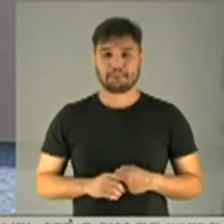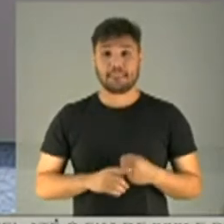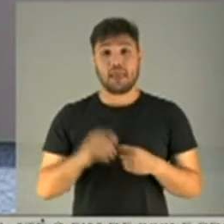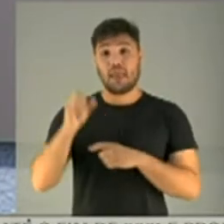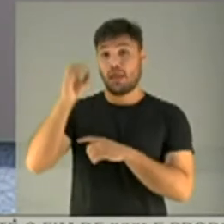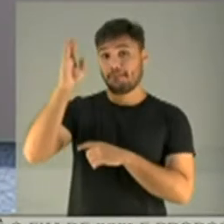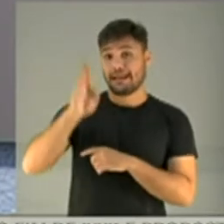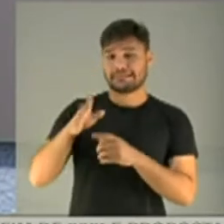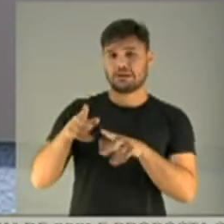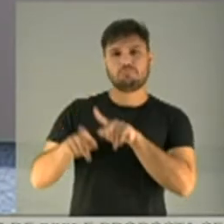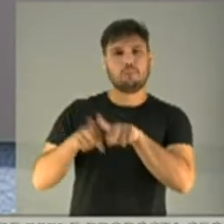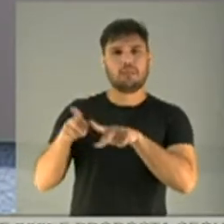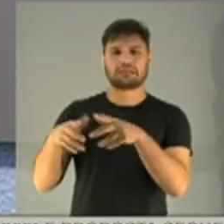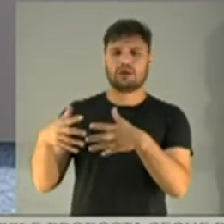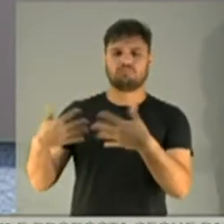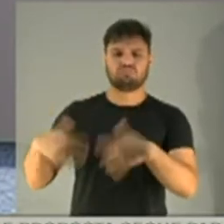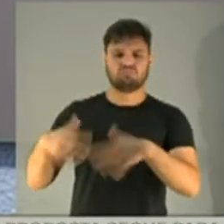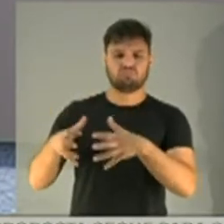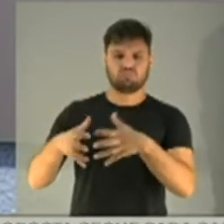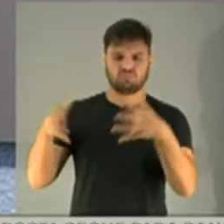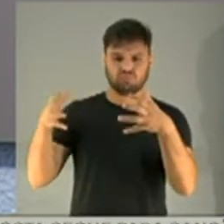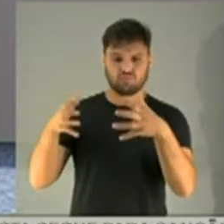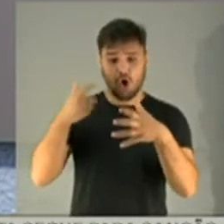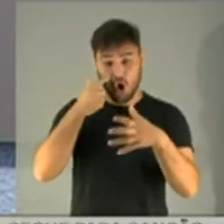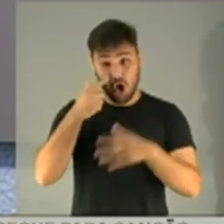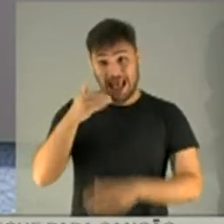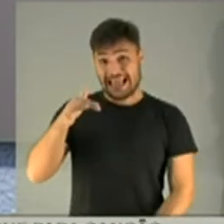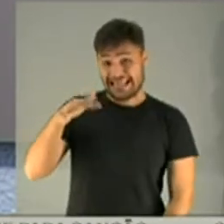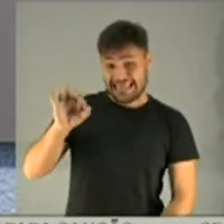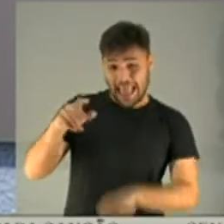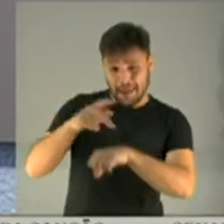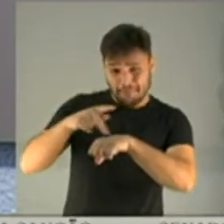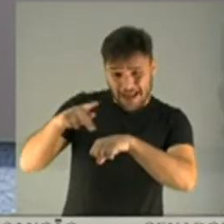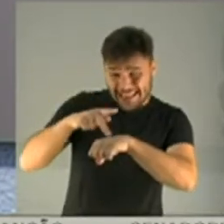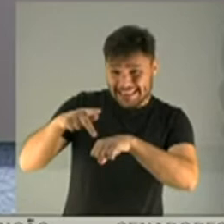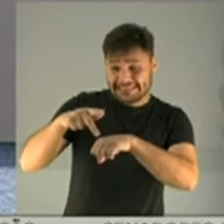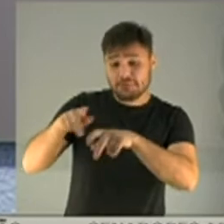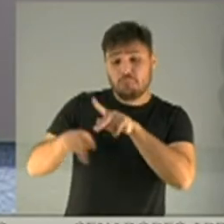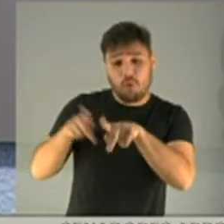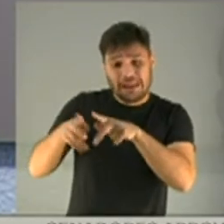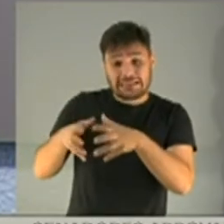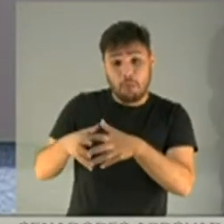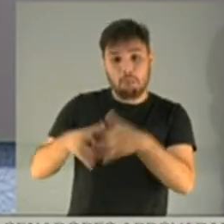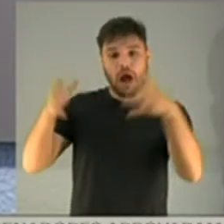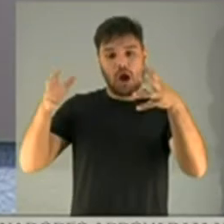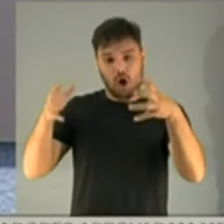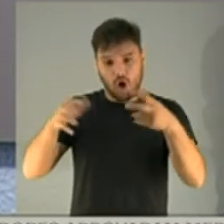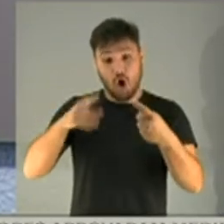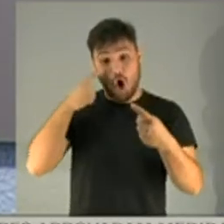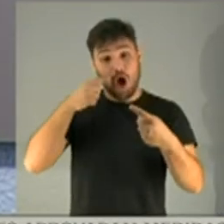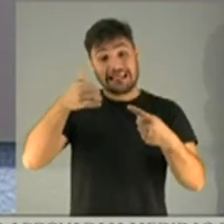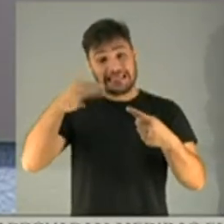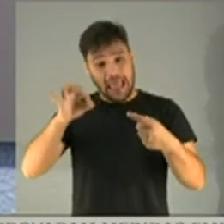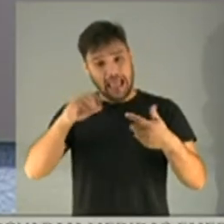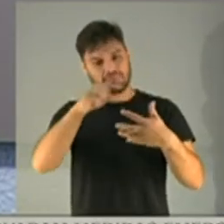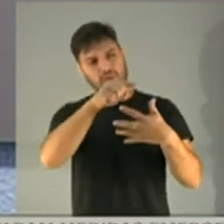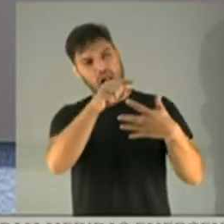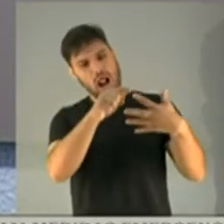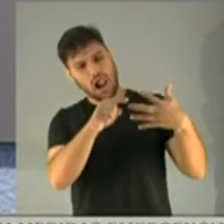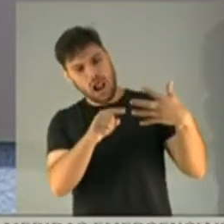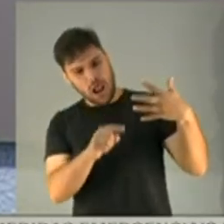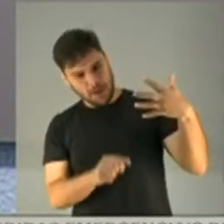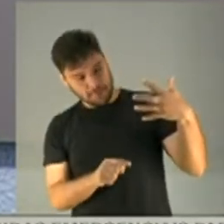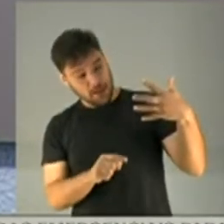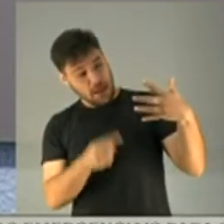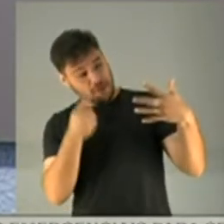o Brasil é muito populoso. Então eu pego os dez países mais populosos do mundo, estão ali os dez listados, e